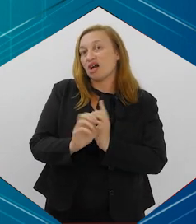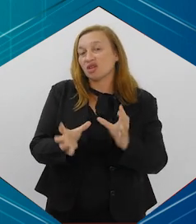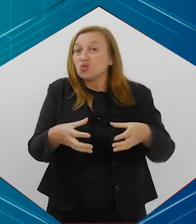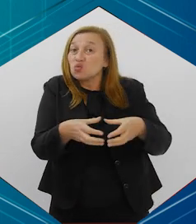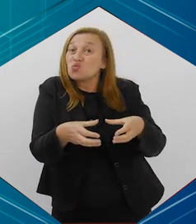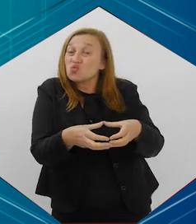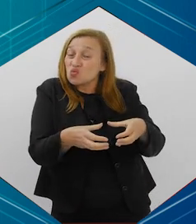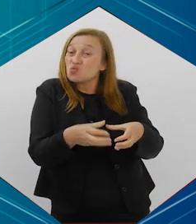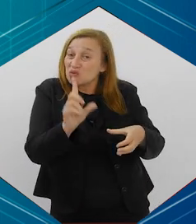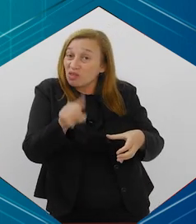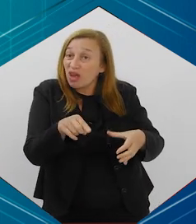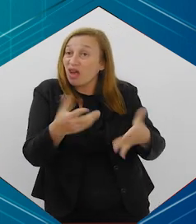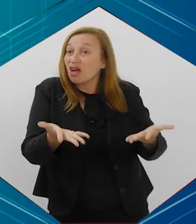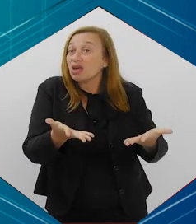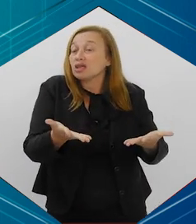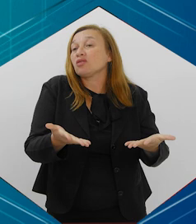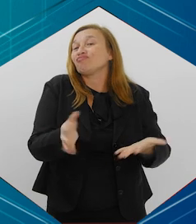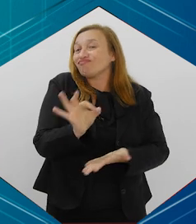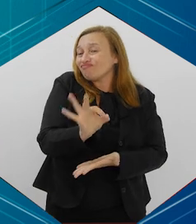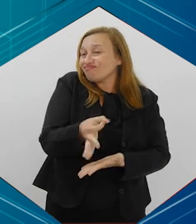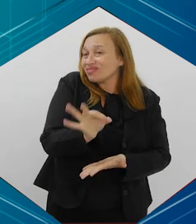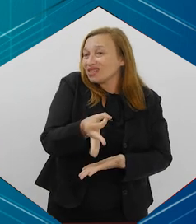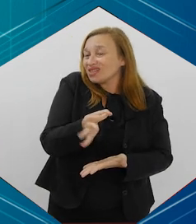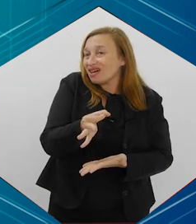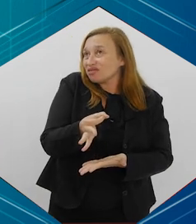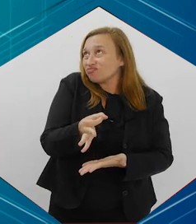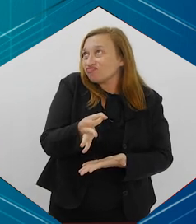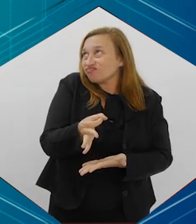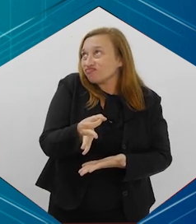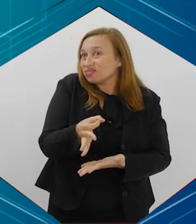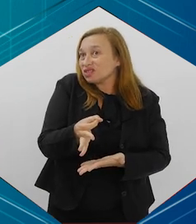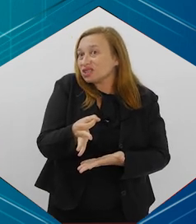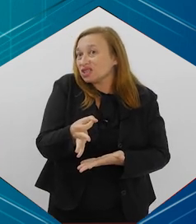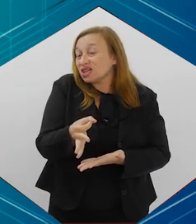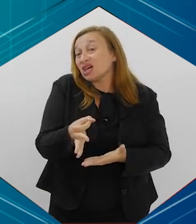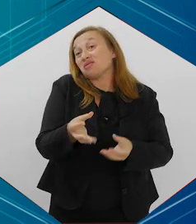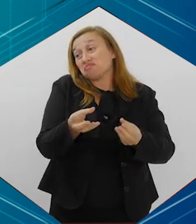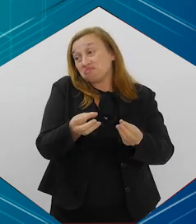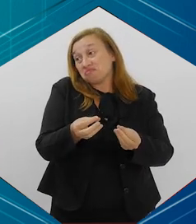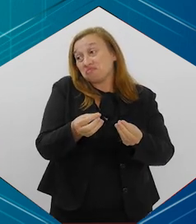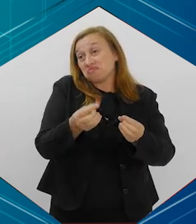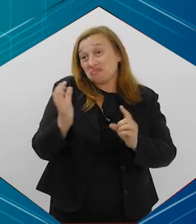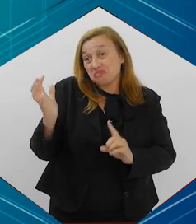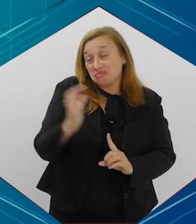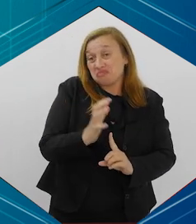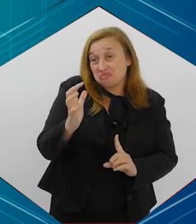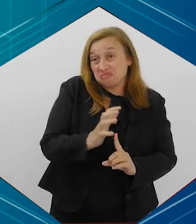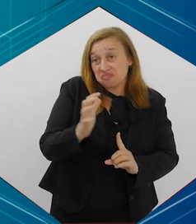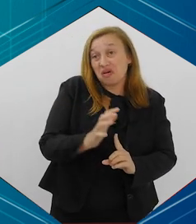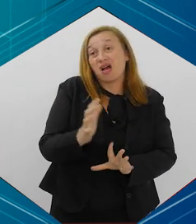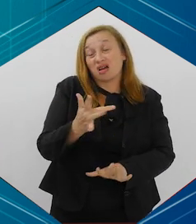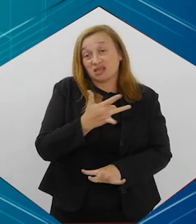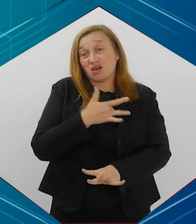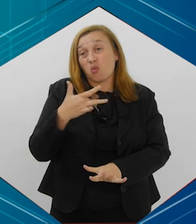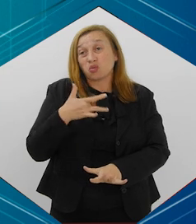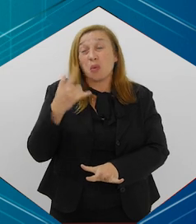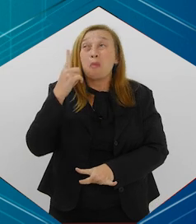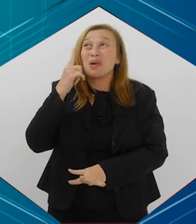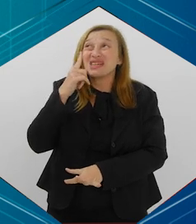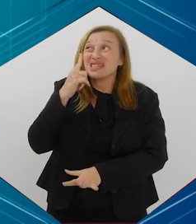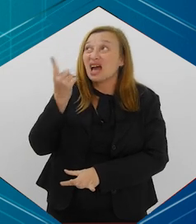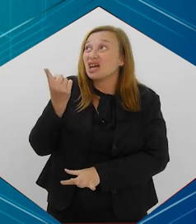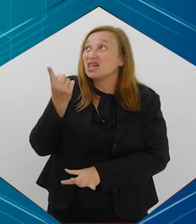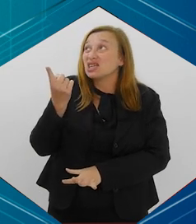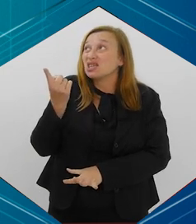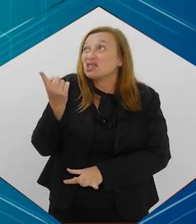pelos grupos, né? Então, de fato, ainda é uma ameaça pensar que